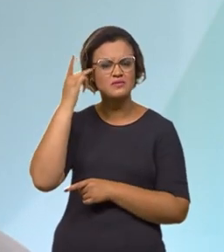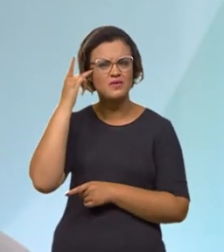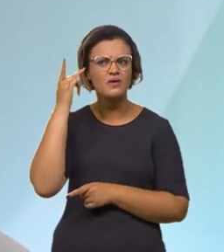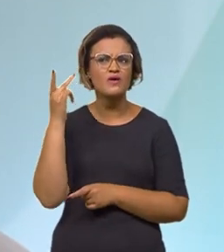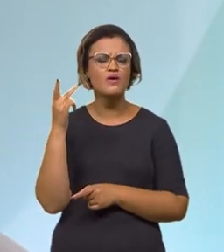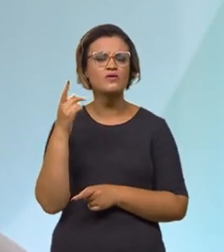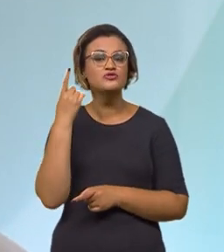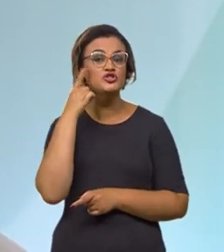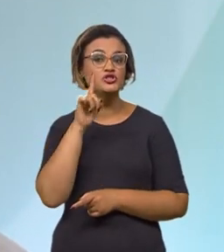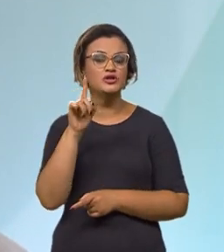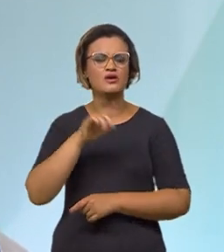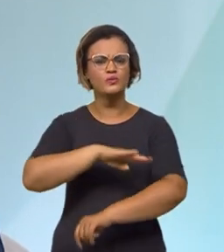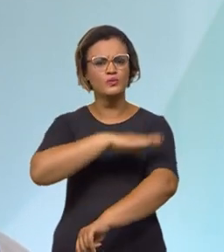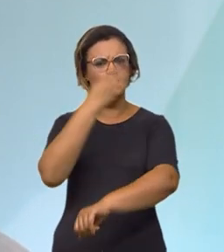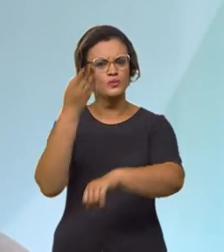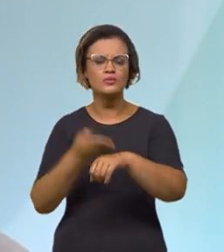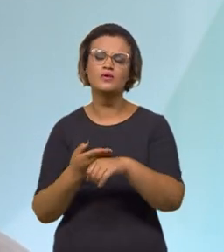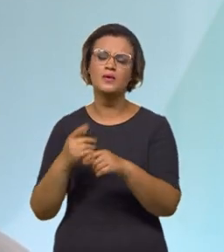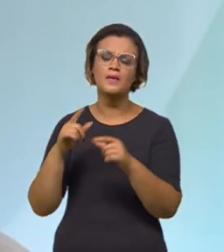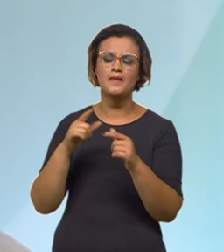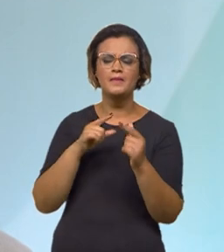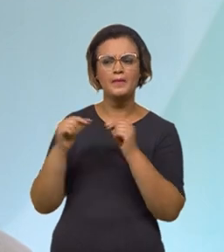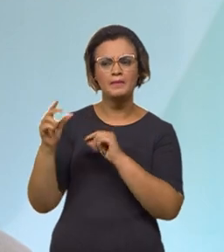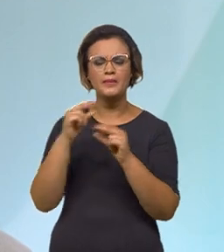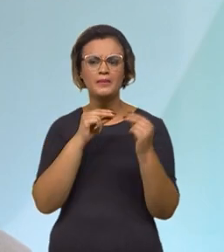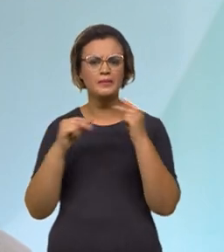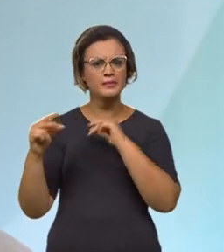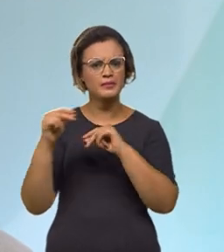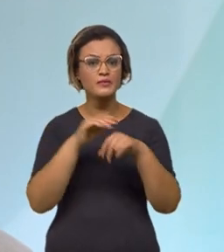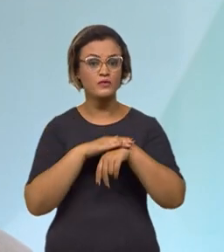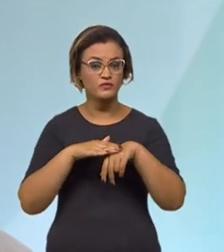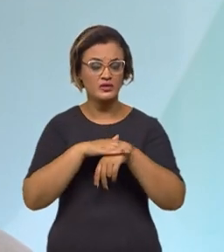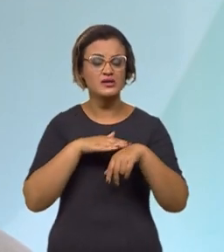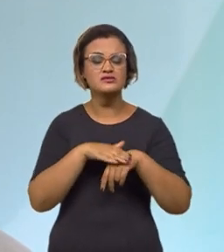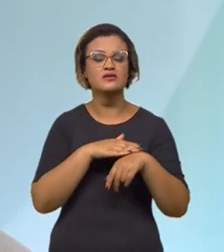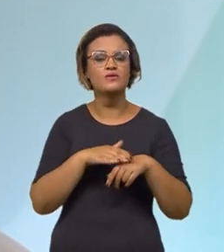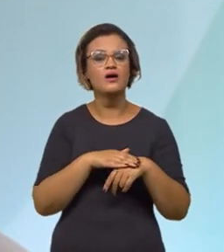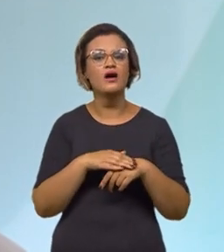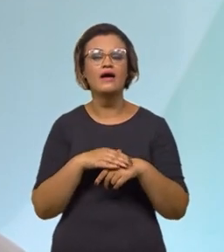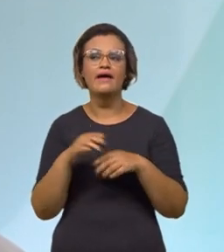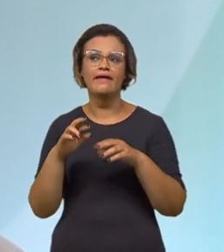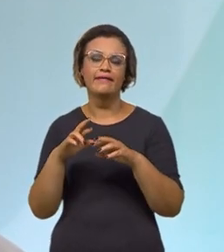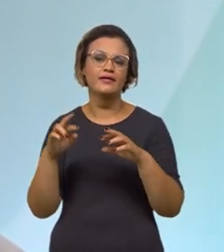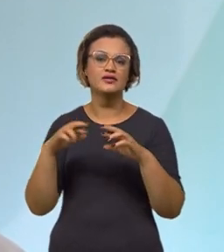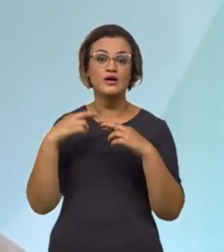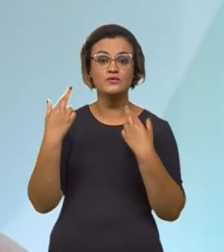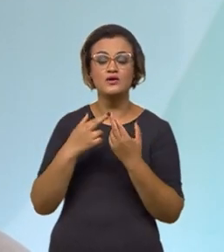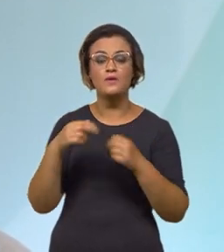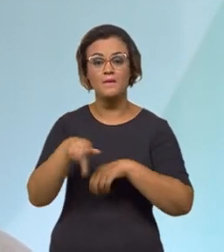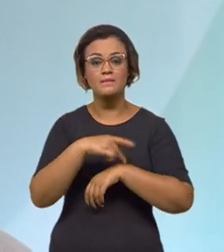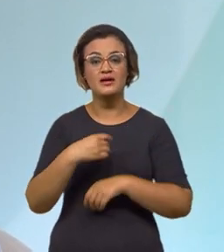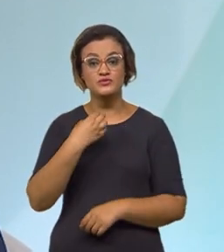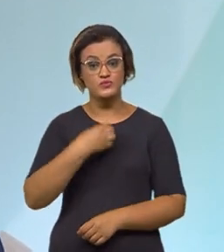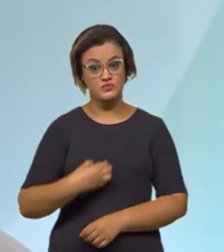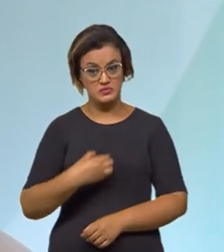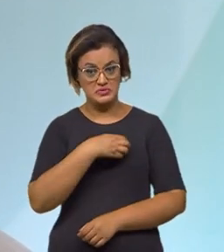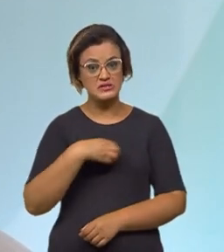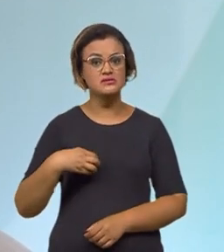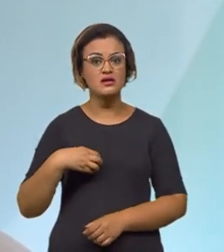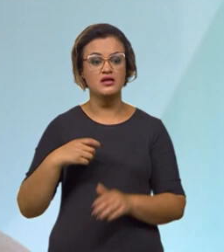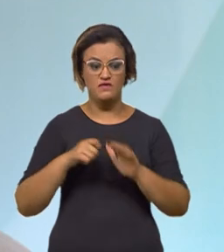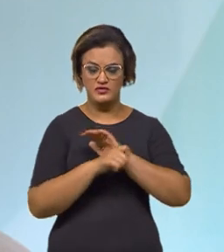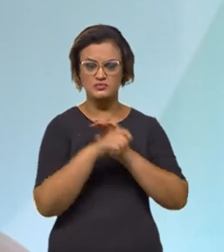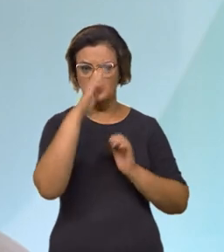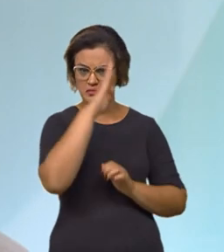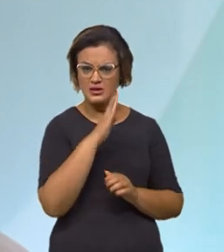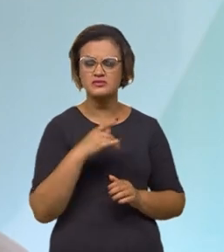um dia inteiro falando do nosso portfólio de projetos. Tivemos uma reunião junto com o pessoal da Suíça, a Suíça que já investe no Brasil